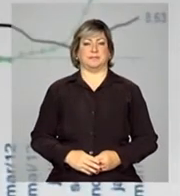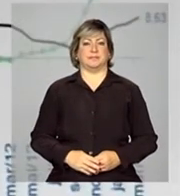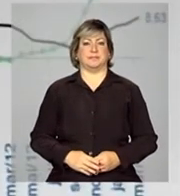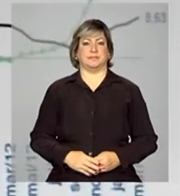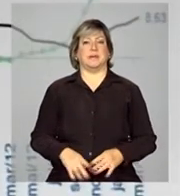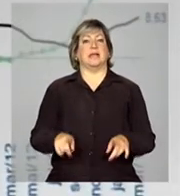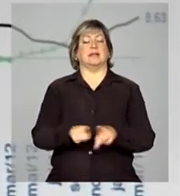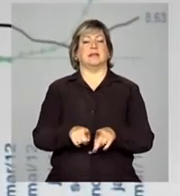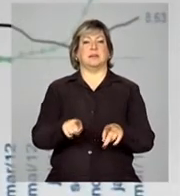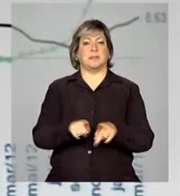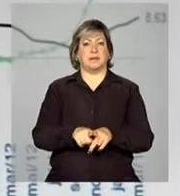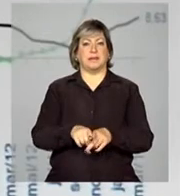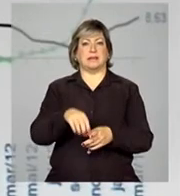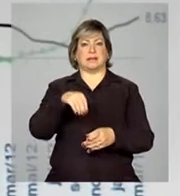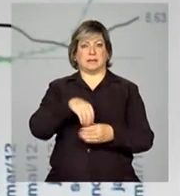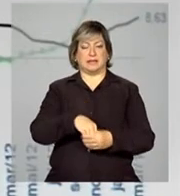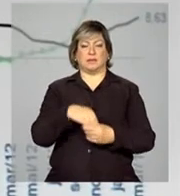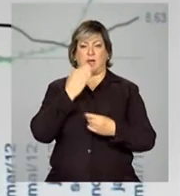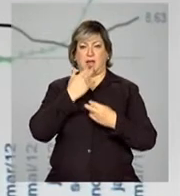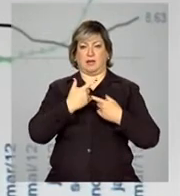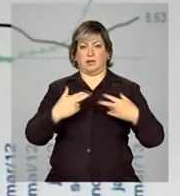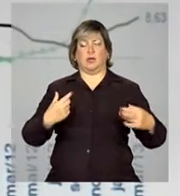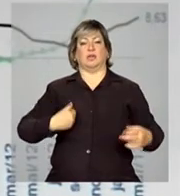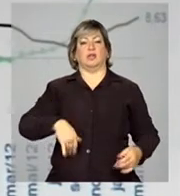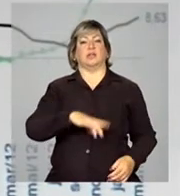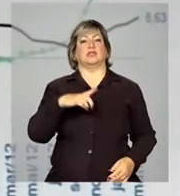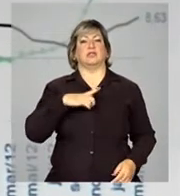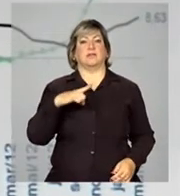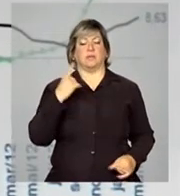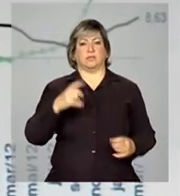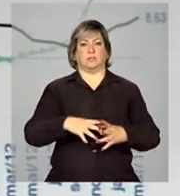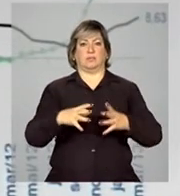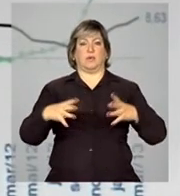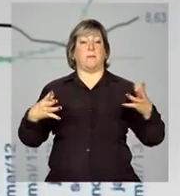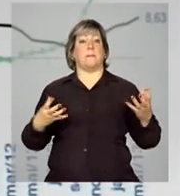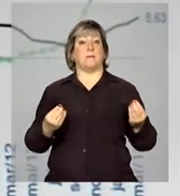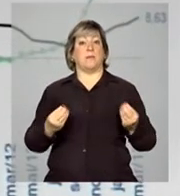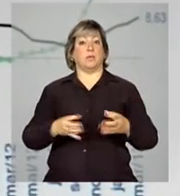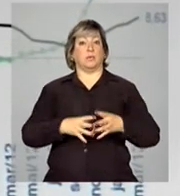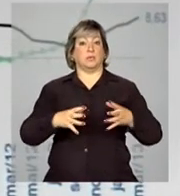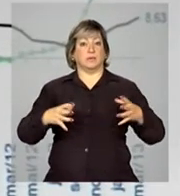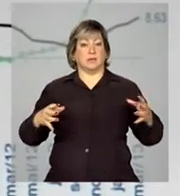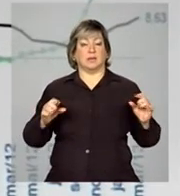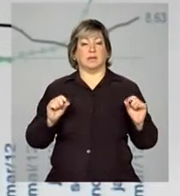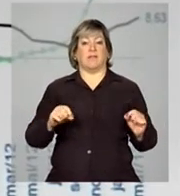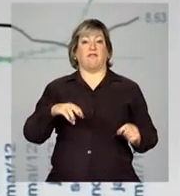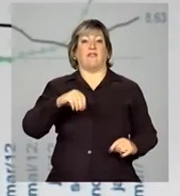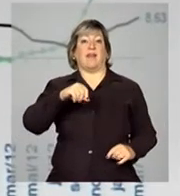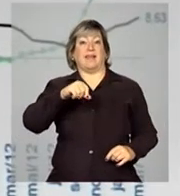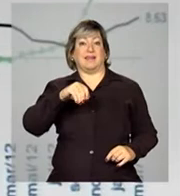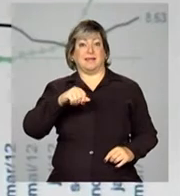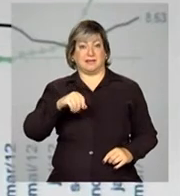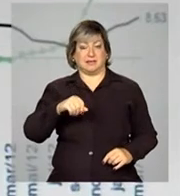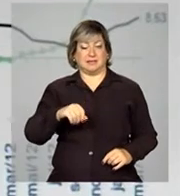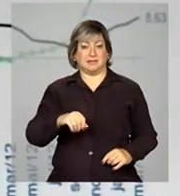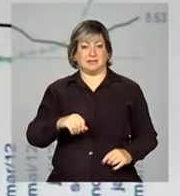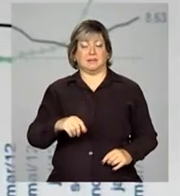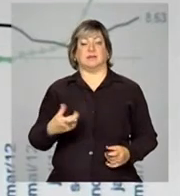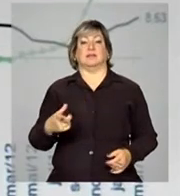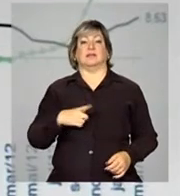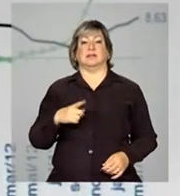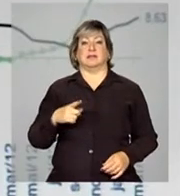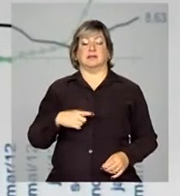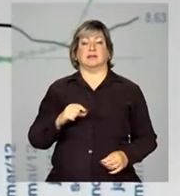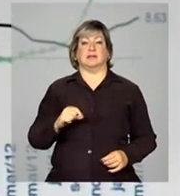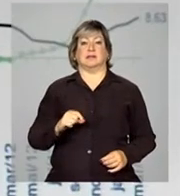Também, ainda dentro de alimentação, nós tivemos um crescimento muito grande de farinhas. Então, farinha de